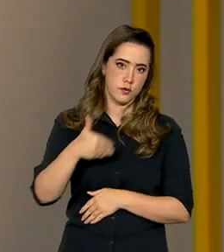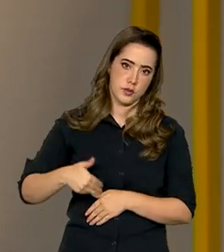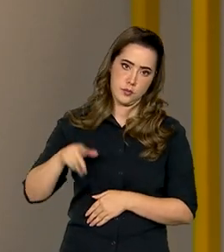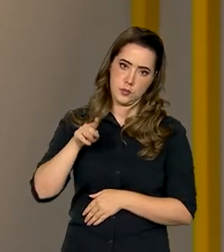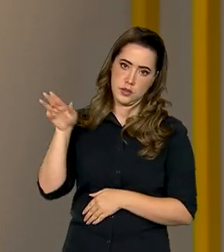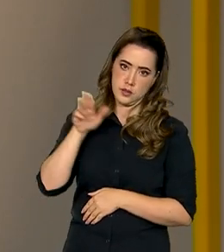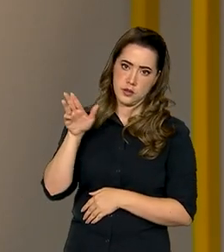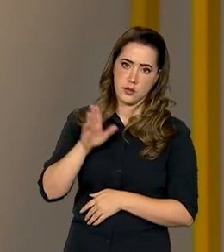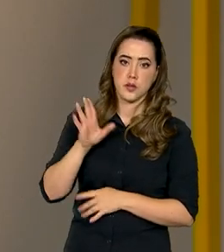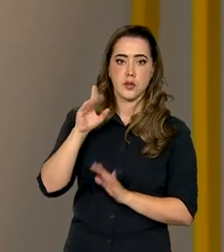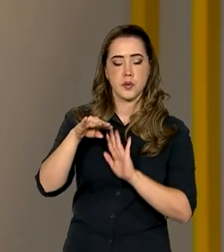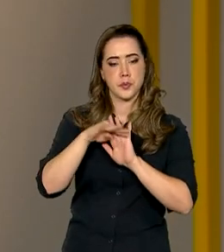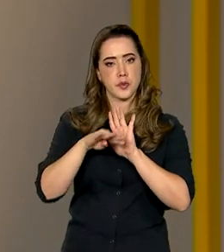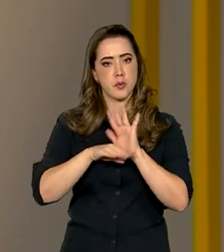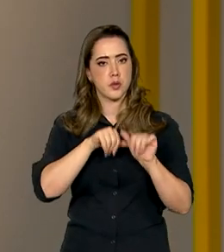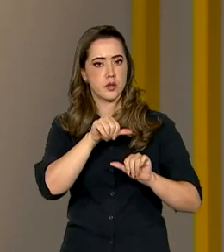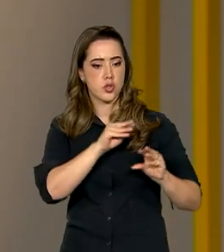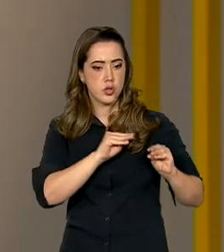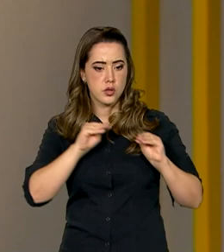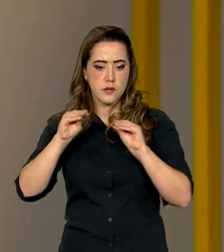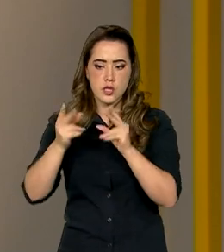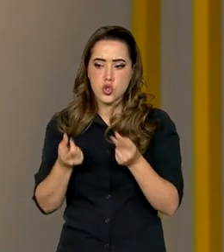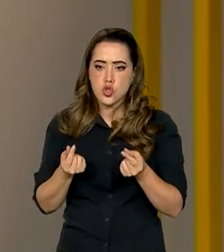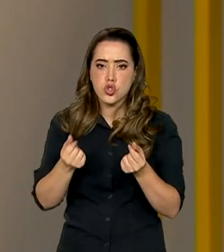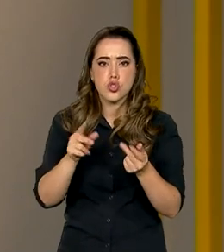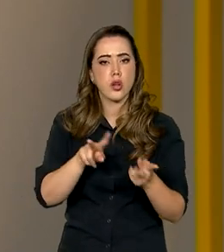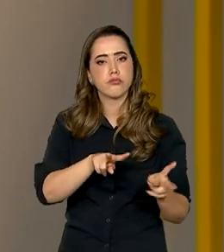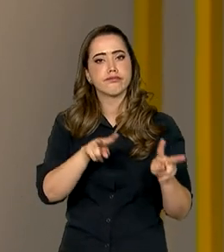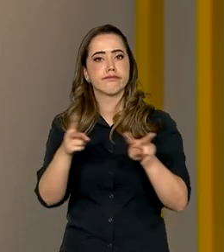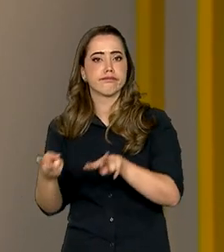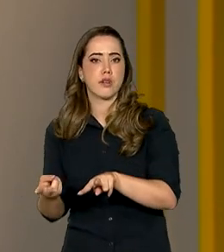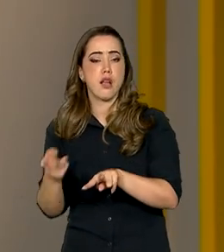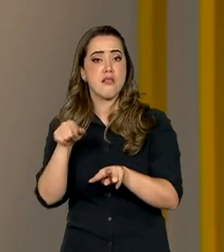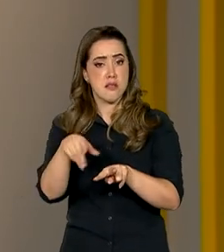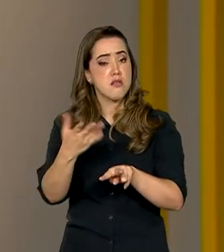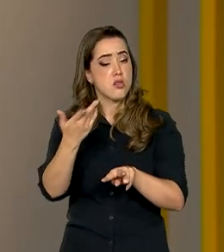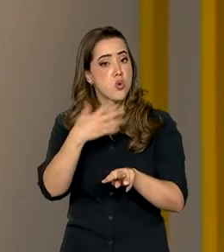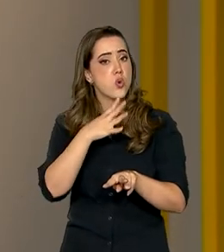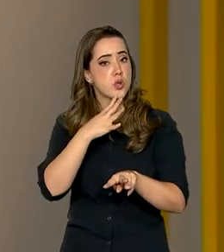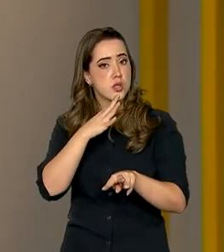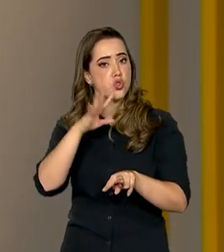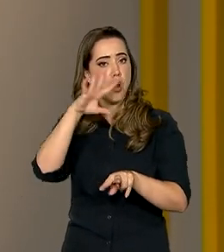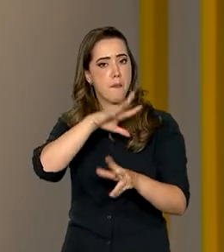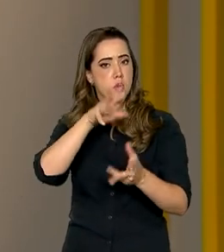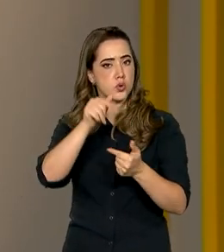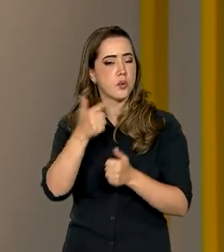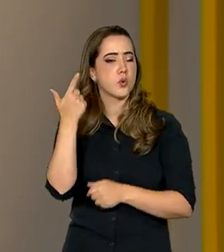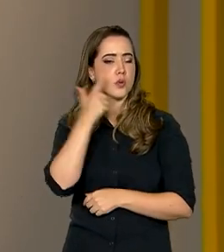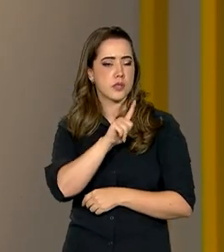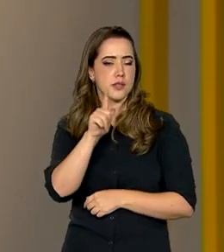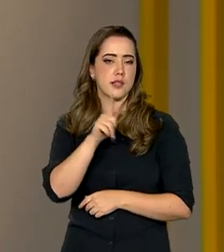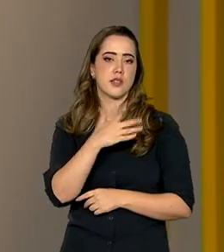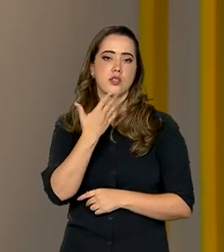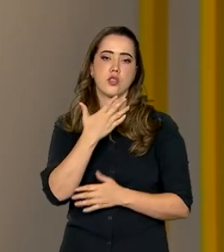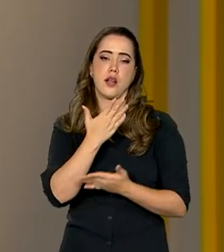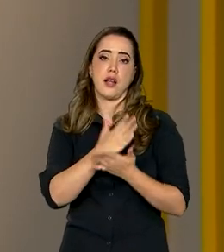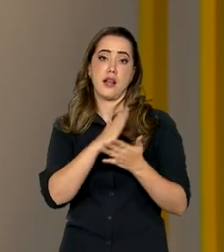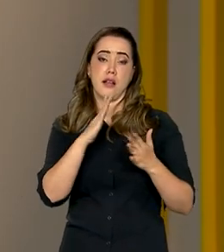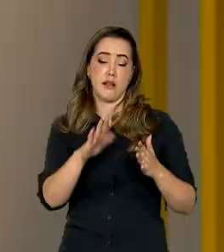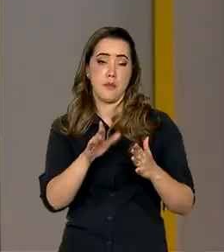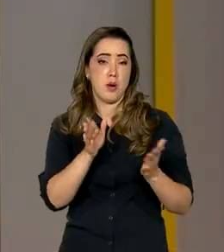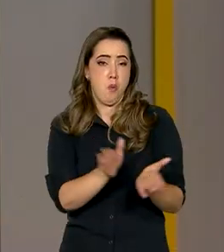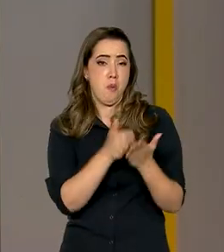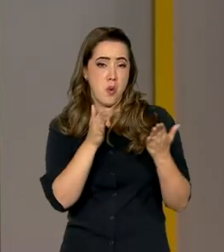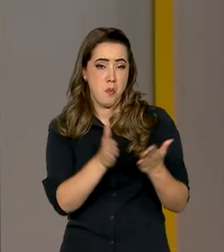Lula e é um programa de transferência de renda reconhecido internacionalmente por já ter tirado milhões de famílias da extrema